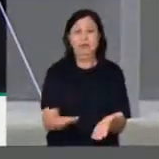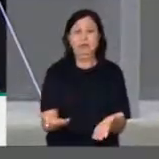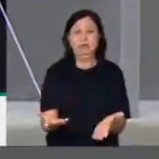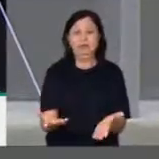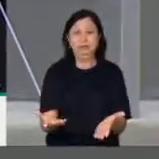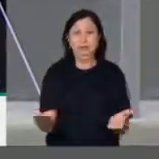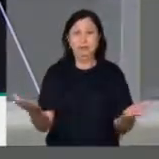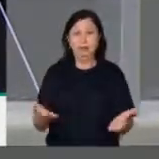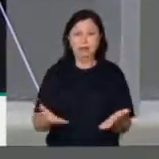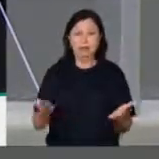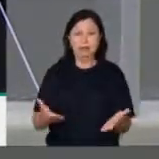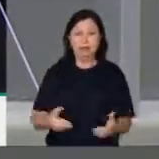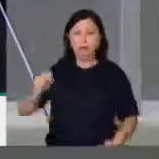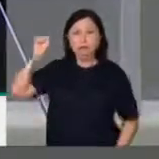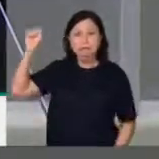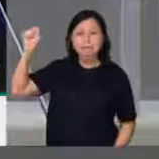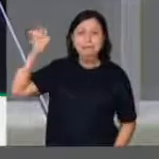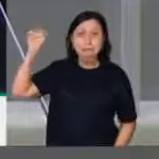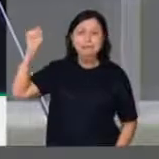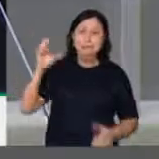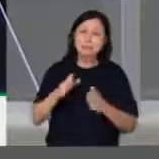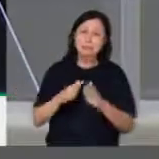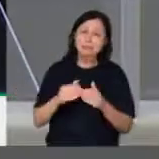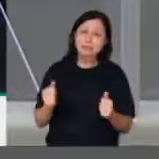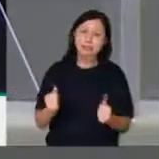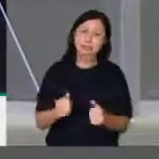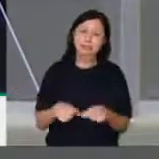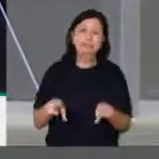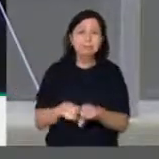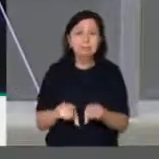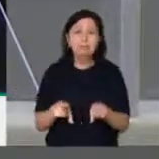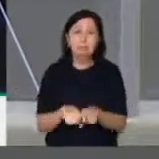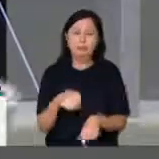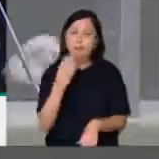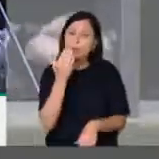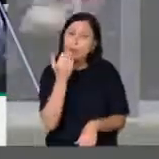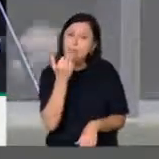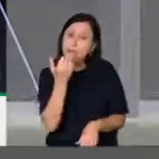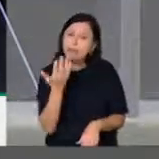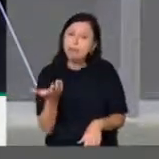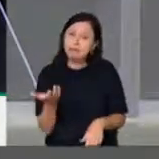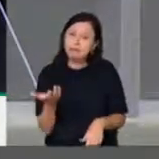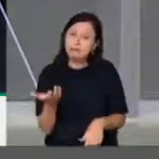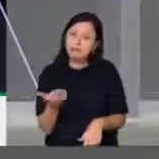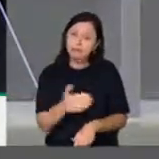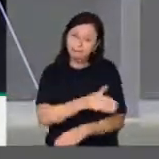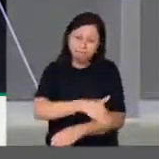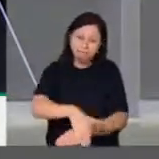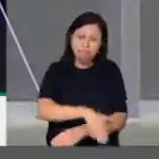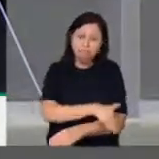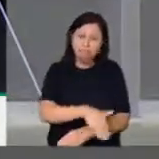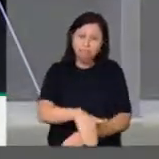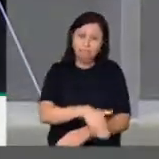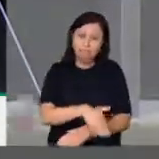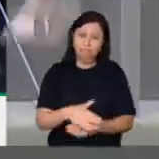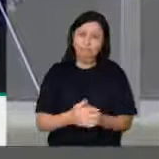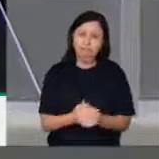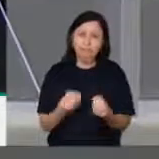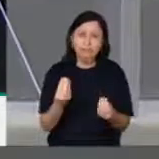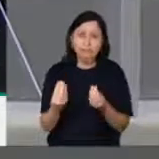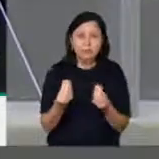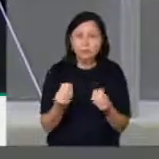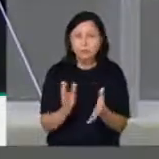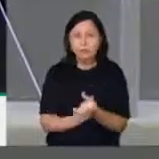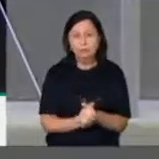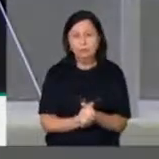o Natal sem fome, pedindo alimentos da população para alimentarem suas famílias. São